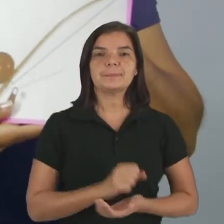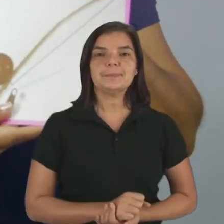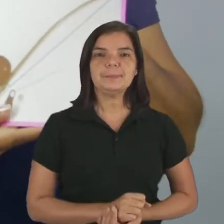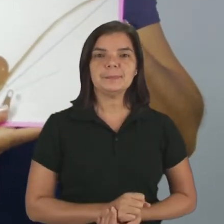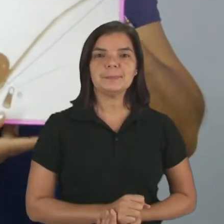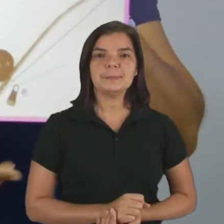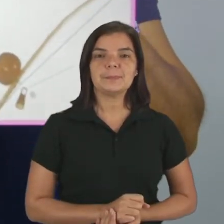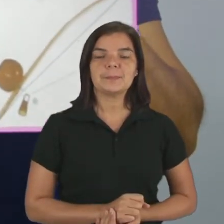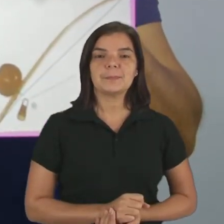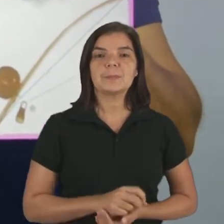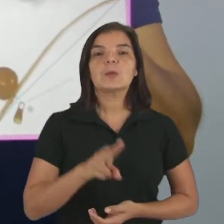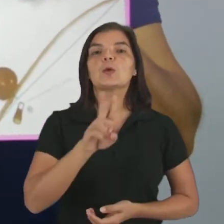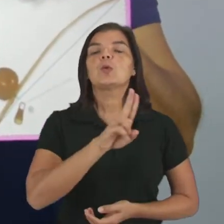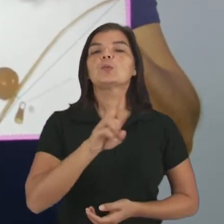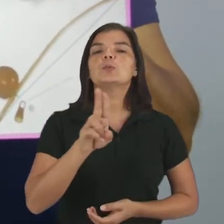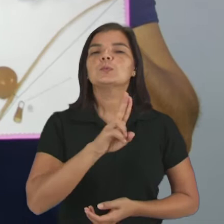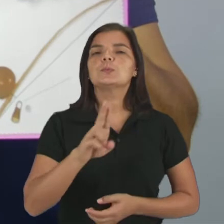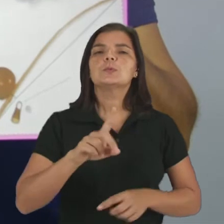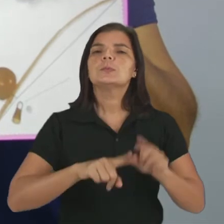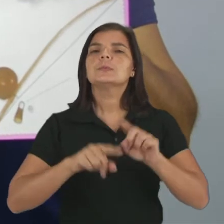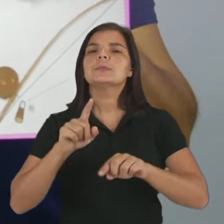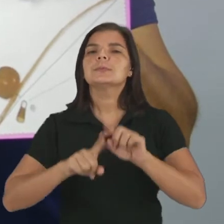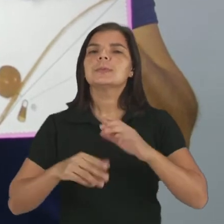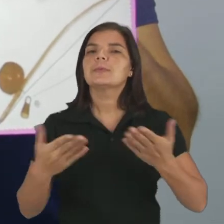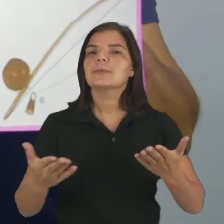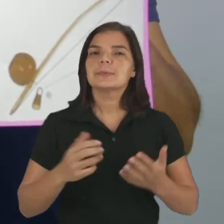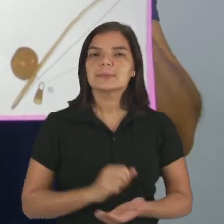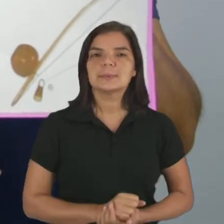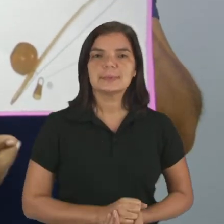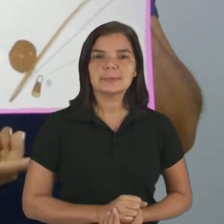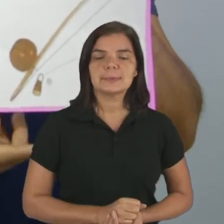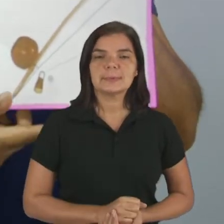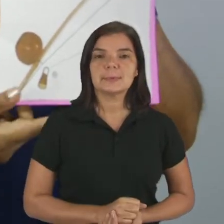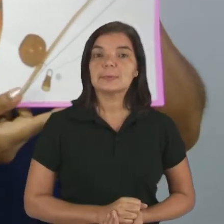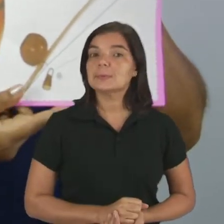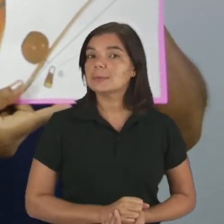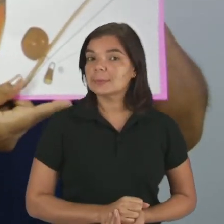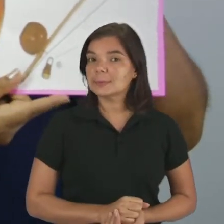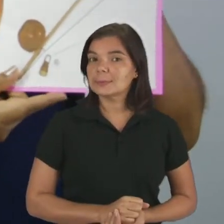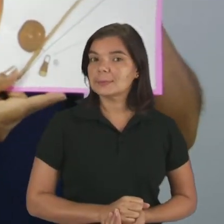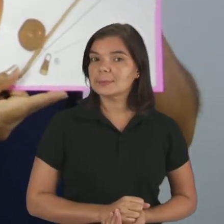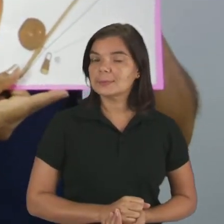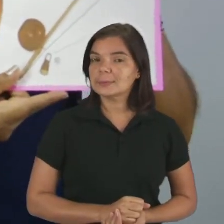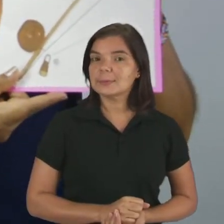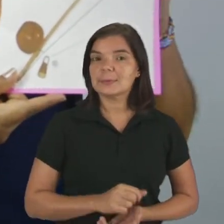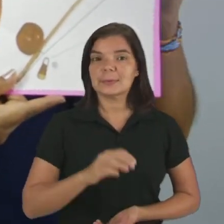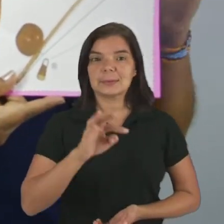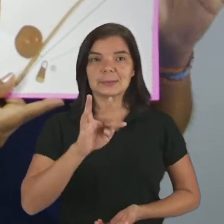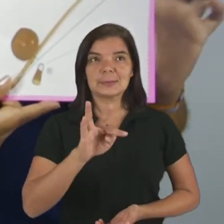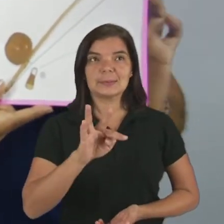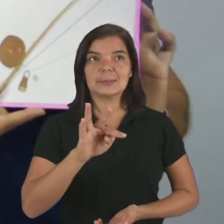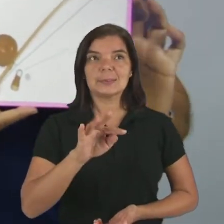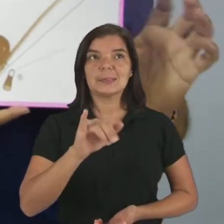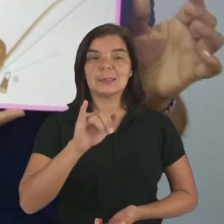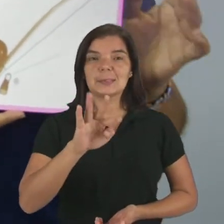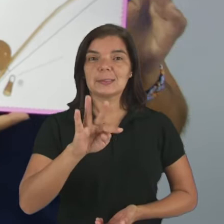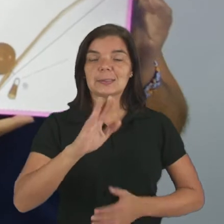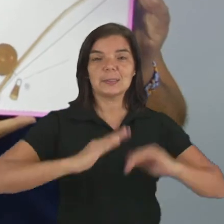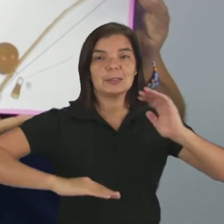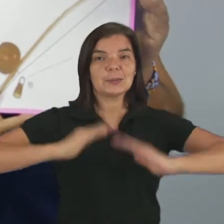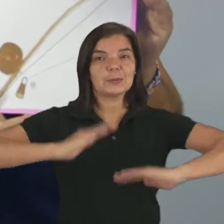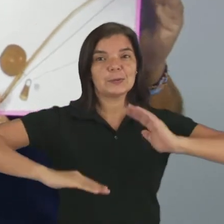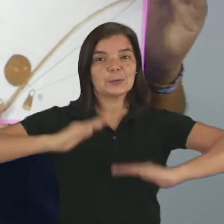Quem lembra o nome desse instrumento? Hã? A tabaque, não é mesmo? E este?